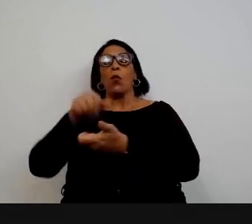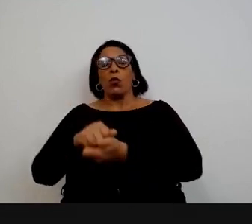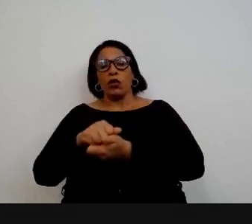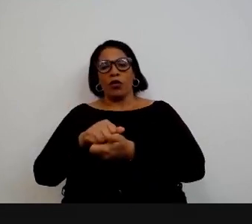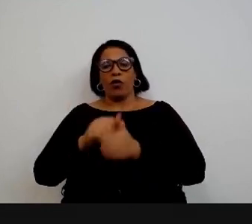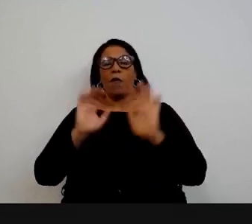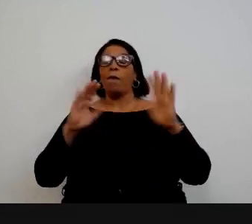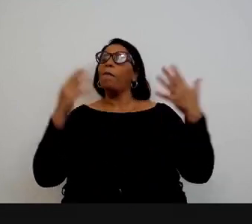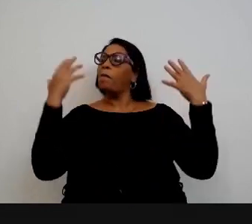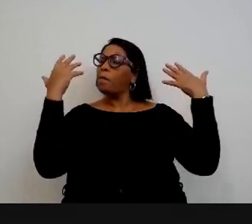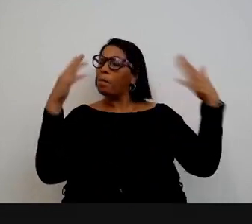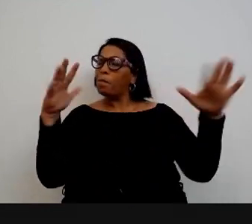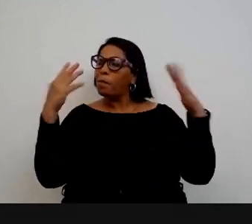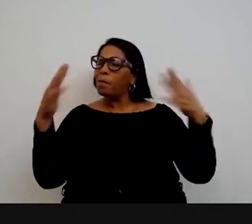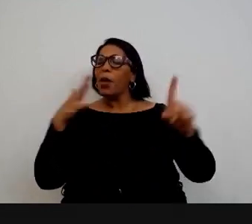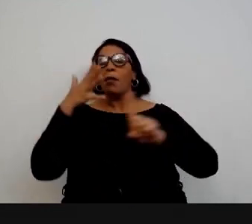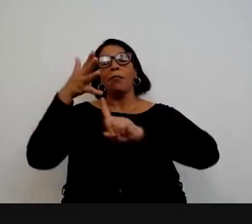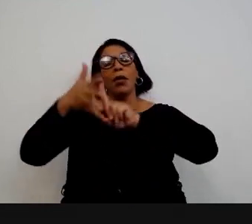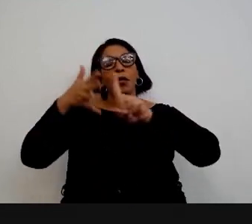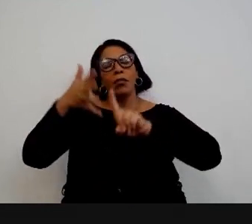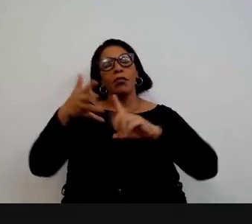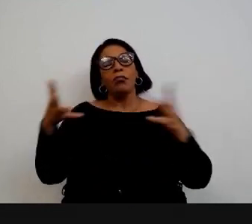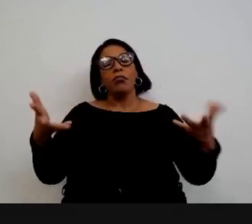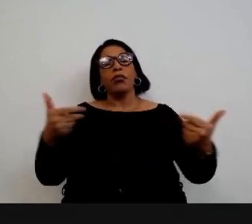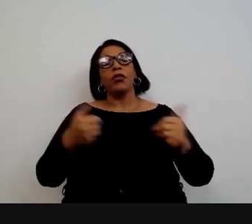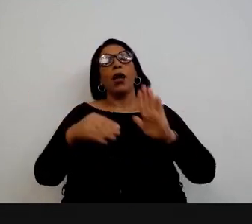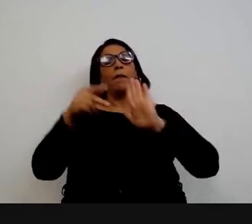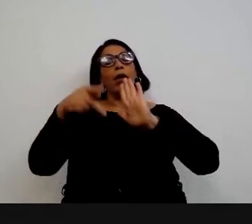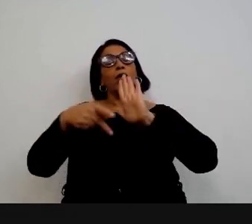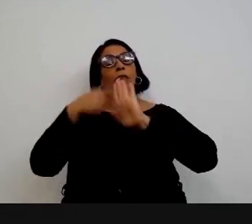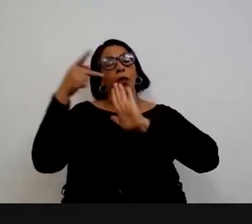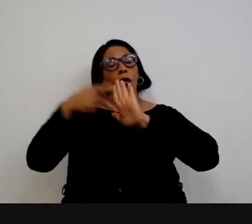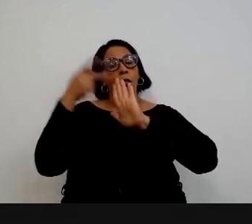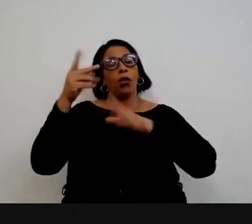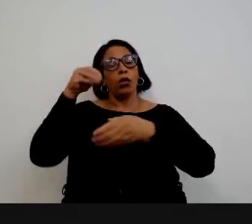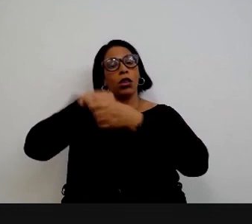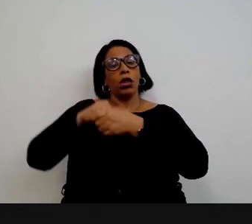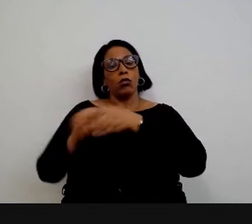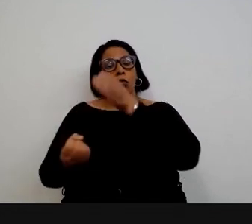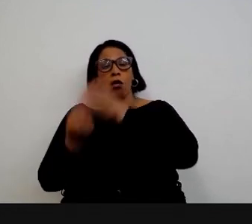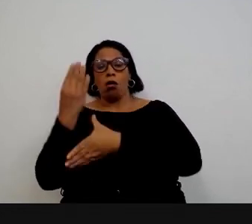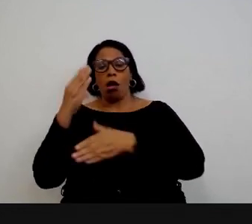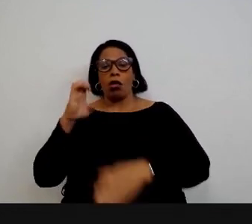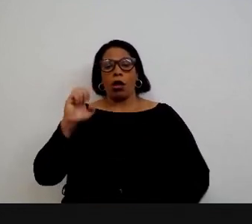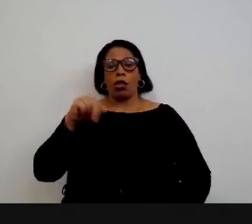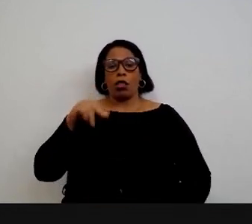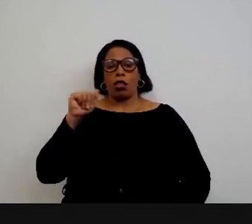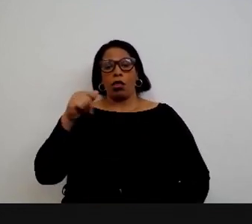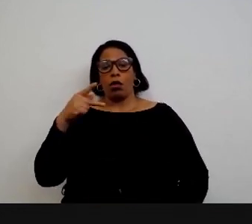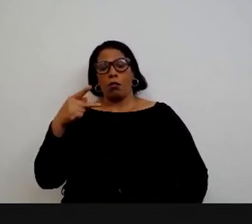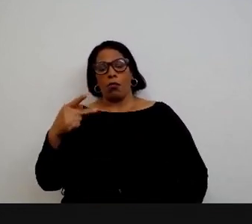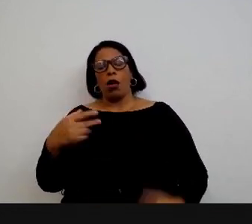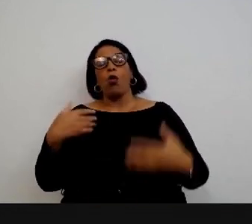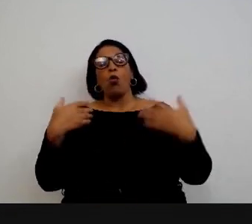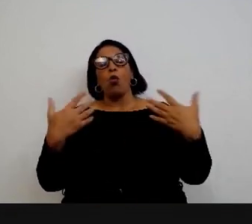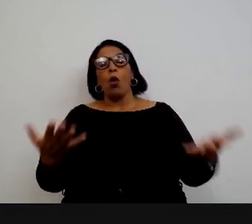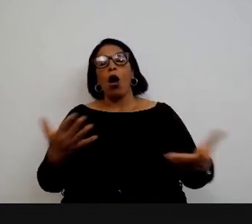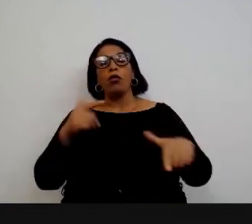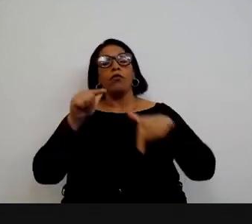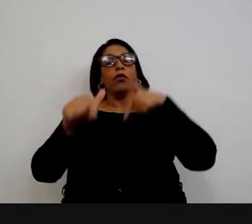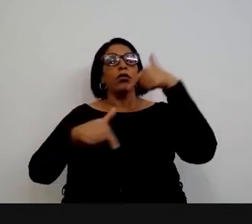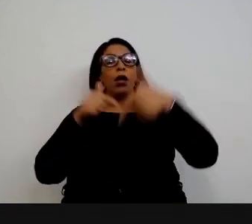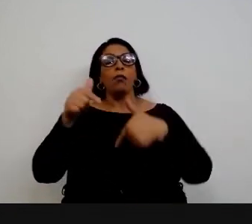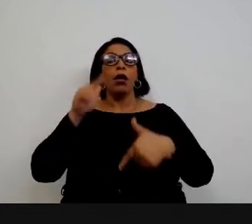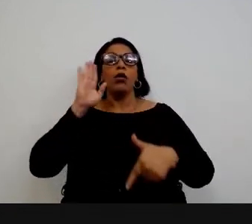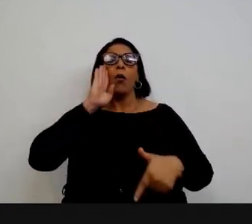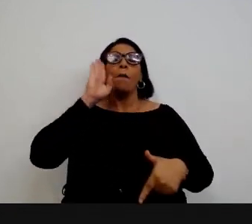parabeniza ele diz parabéns pela palestra e pelos programas desenvolvidos na Enap e a pergunta quais foram os